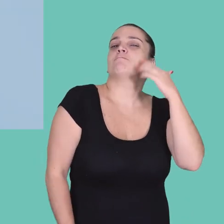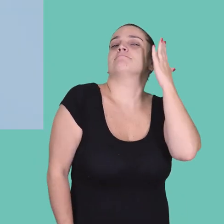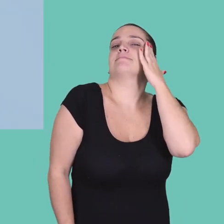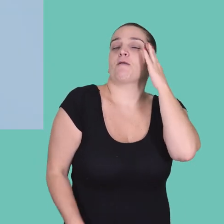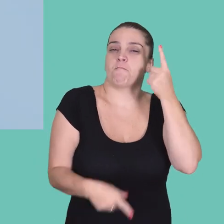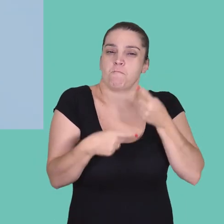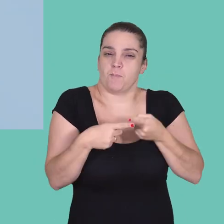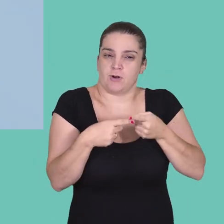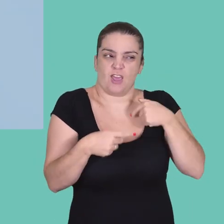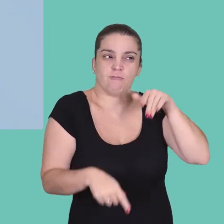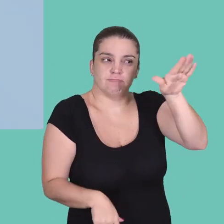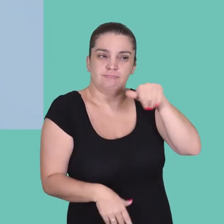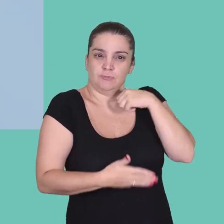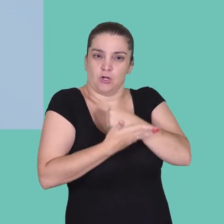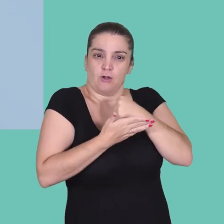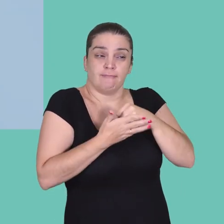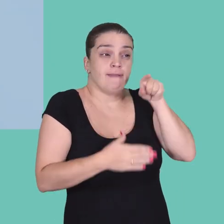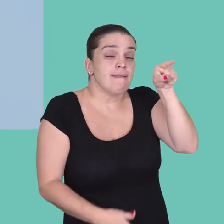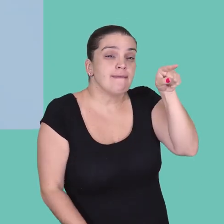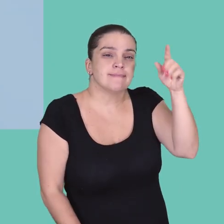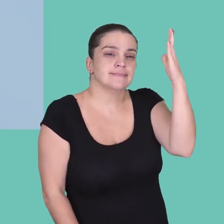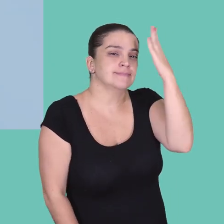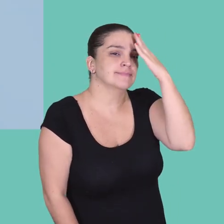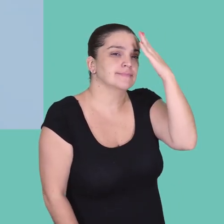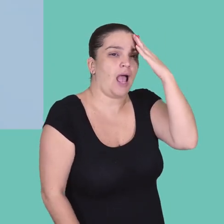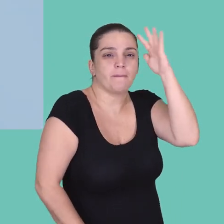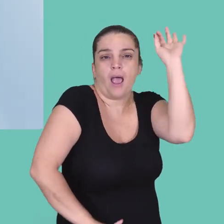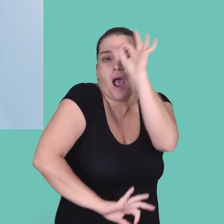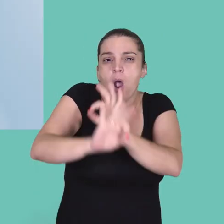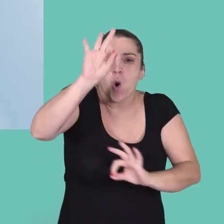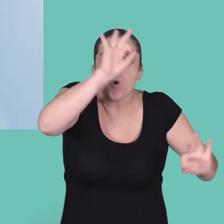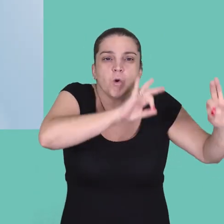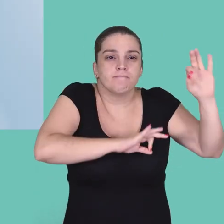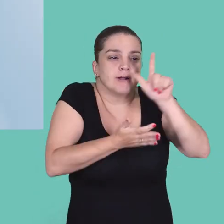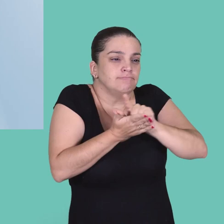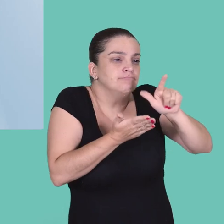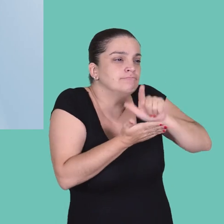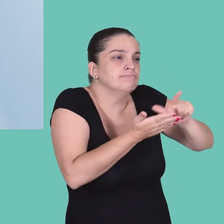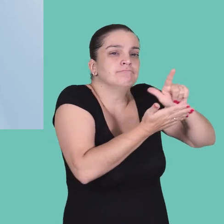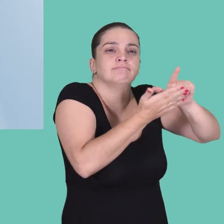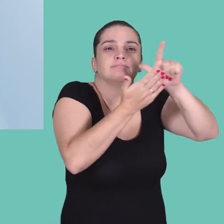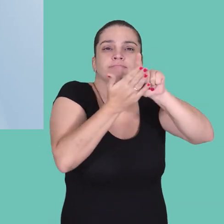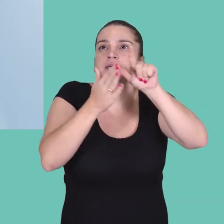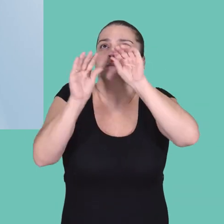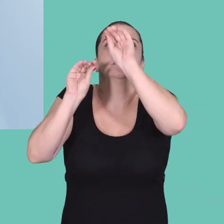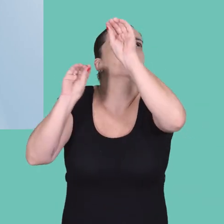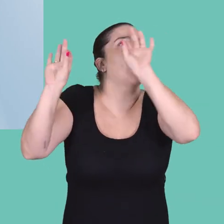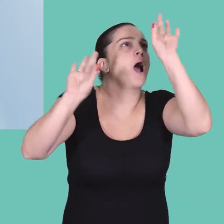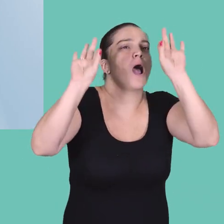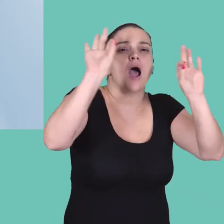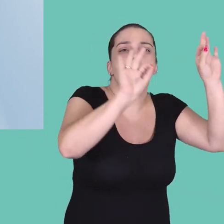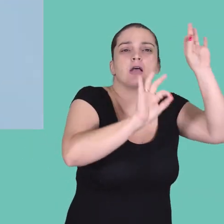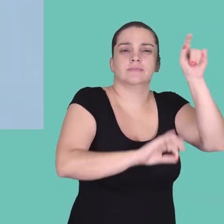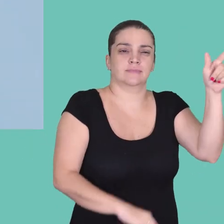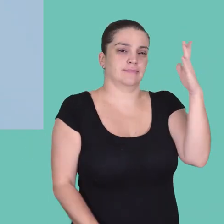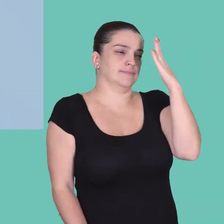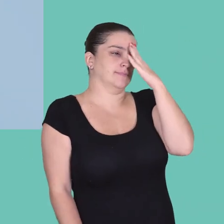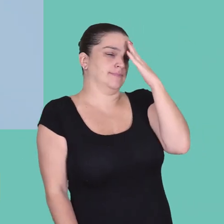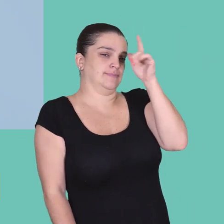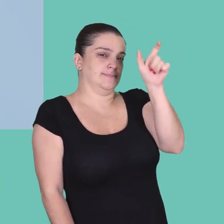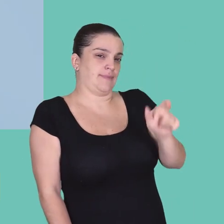sei por que contraté a Carlota. Ela sabe arreglar o laboratório, limpar tudo.